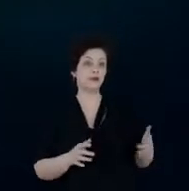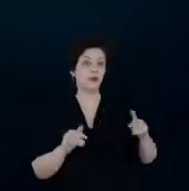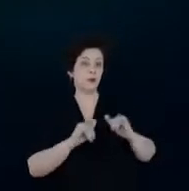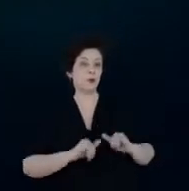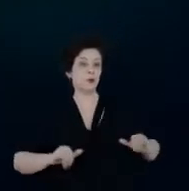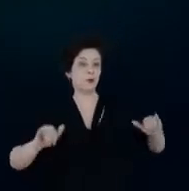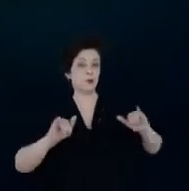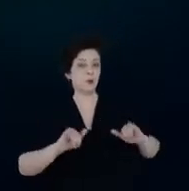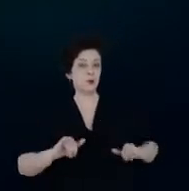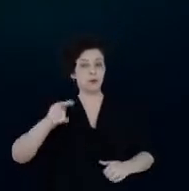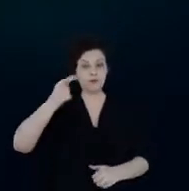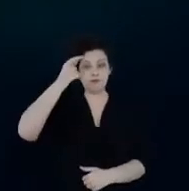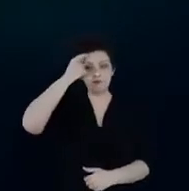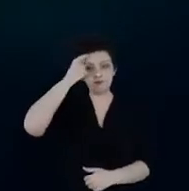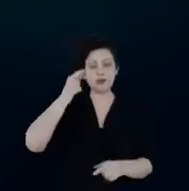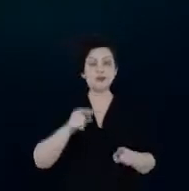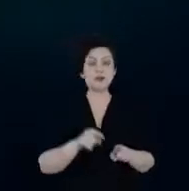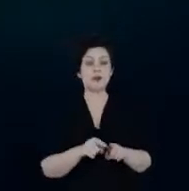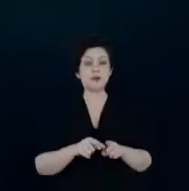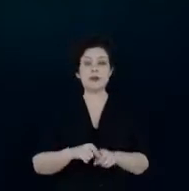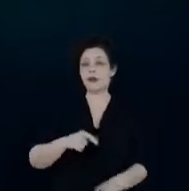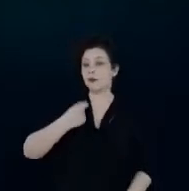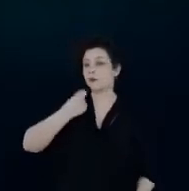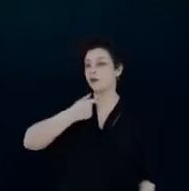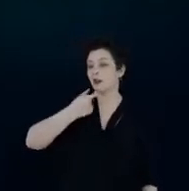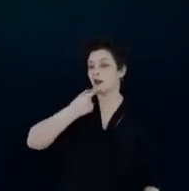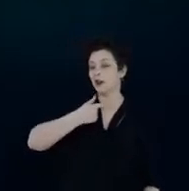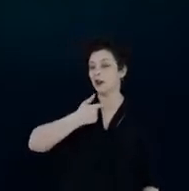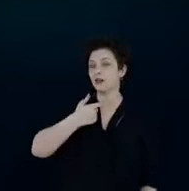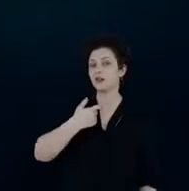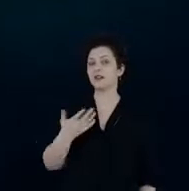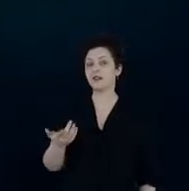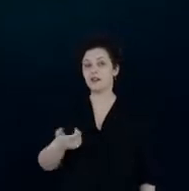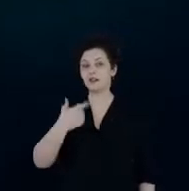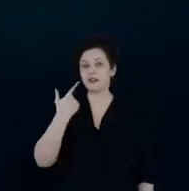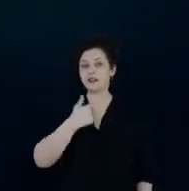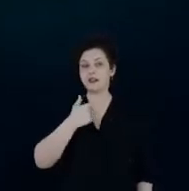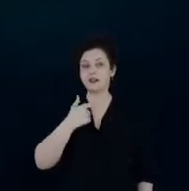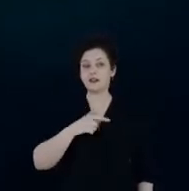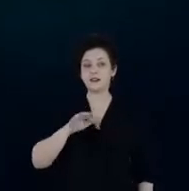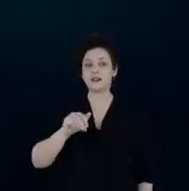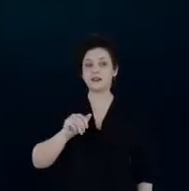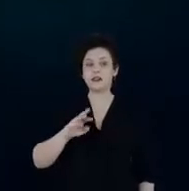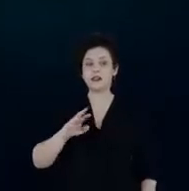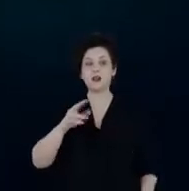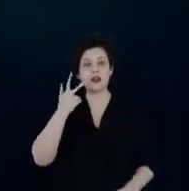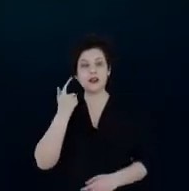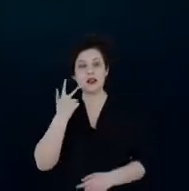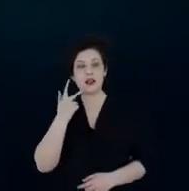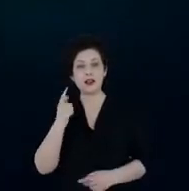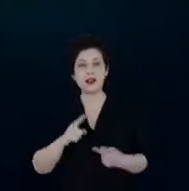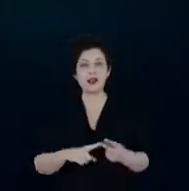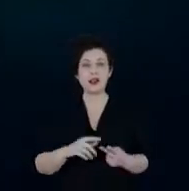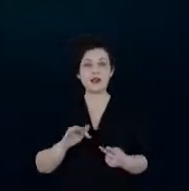humoristas. Esses humoristas, a Fabiana Carla, o Ceará e o